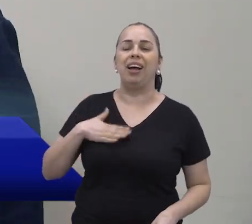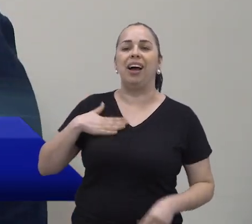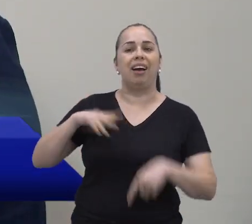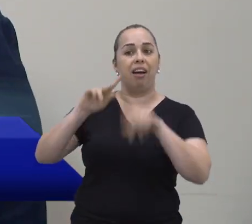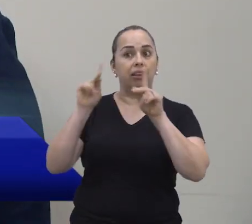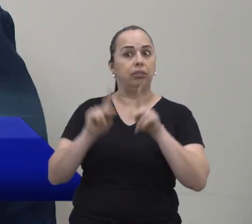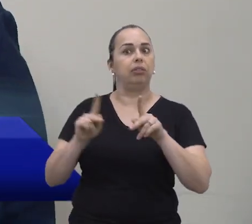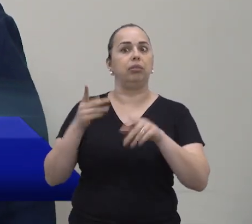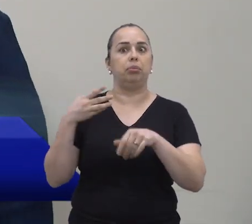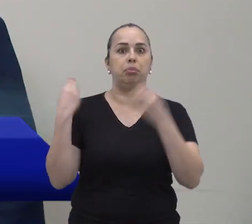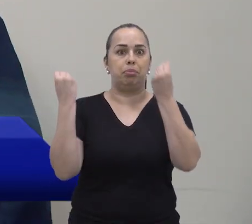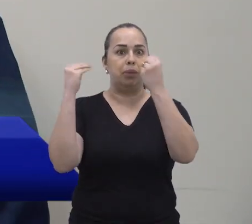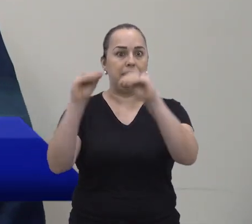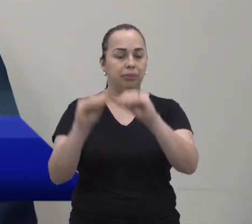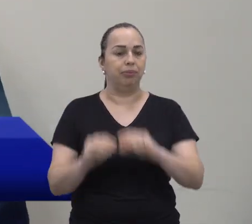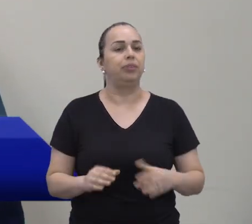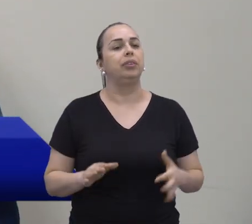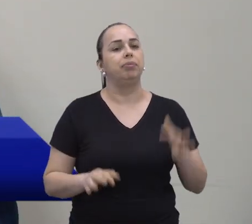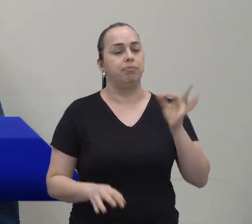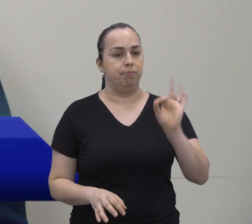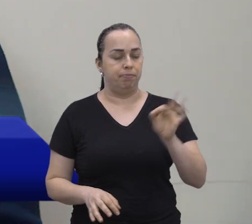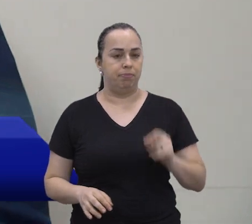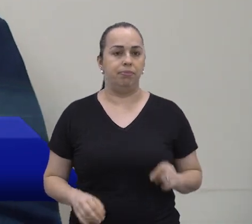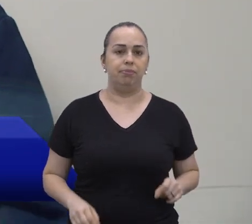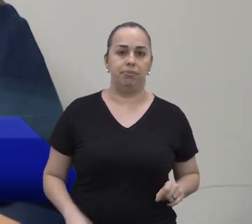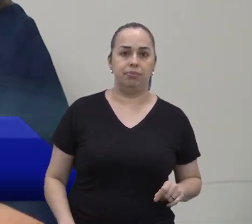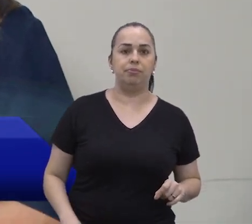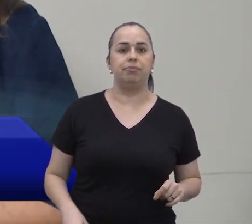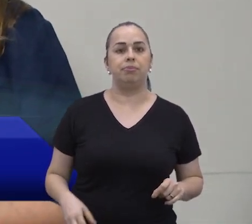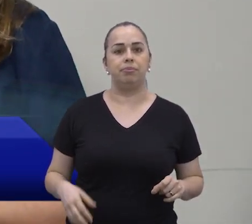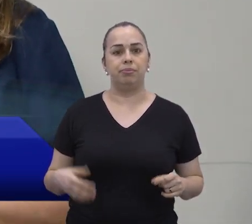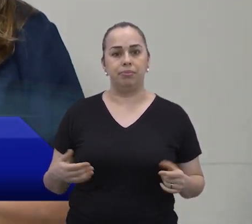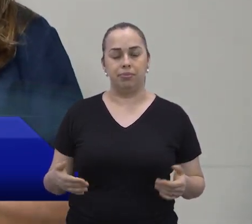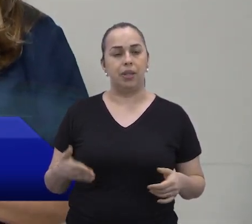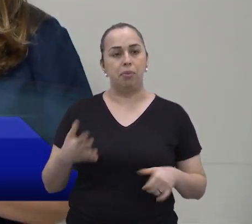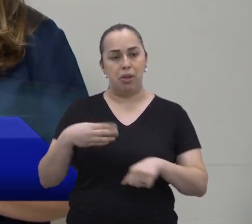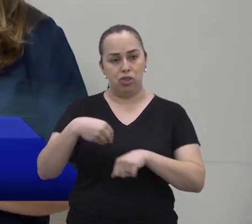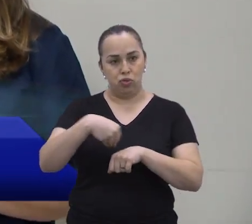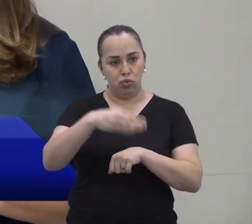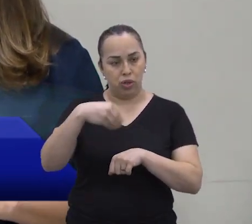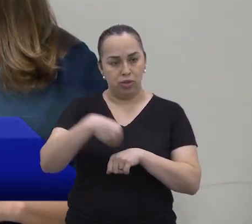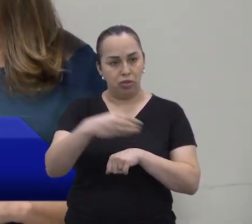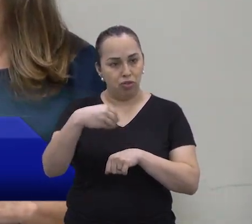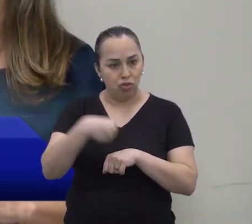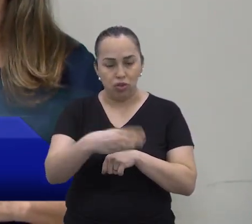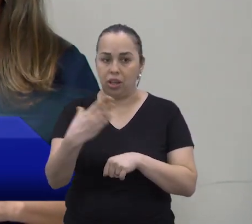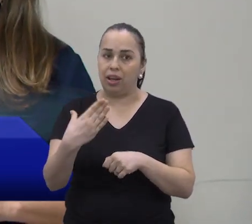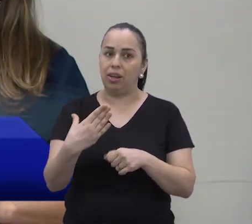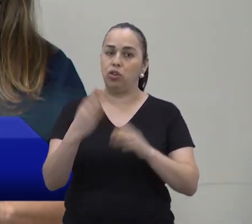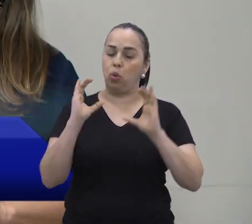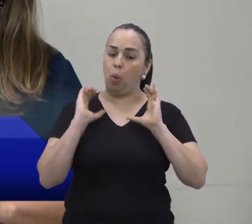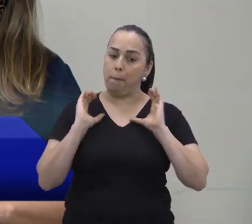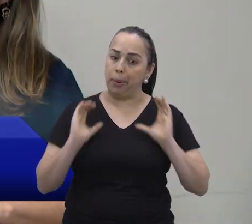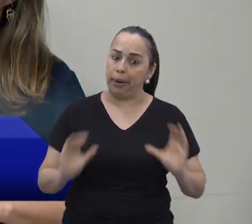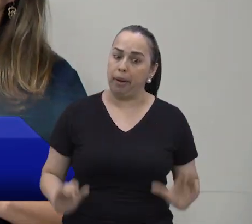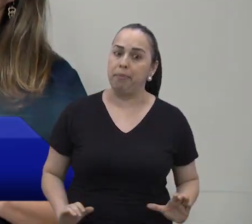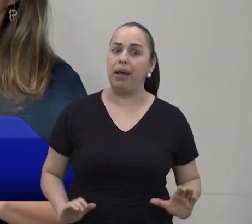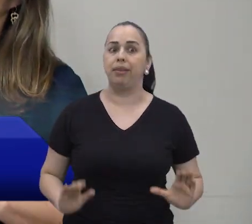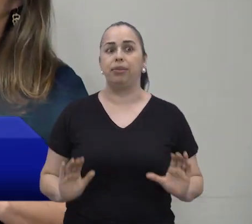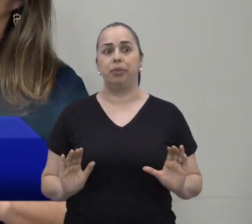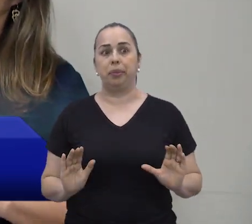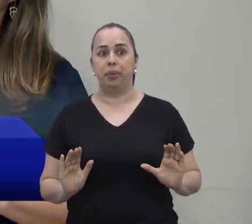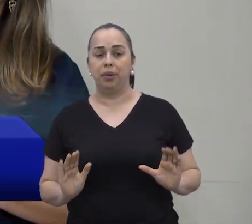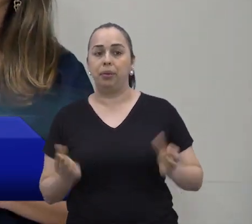agradável, né, para todo mundo. Exato. E aí, Ana Flávia, é legal a gente dar essas dicas, né, de como se